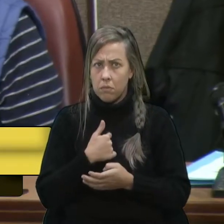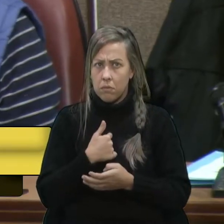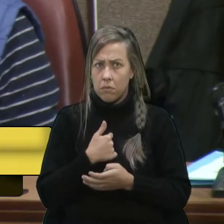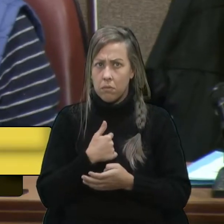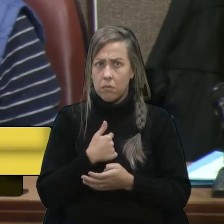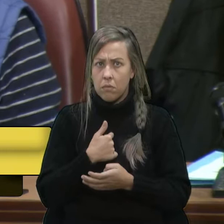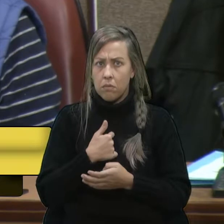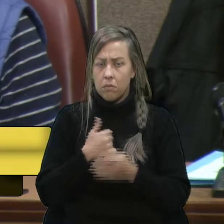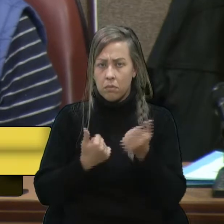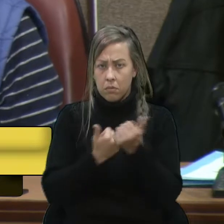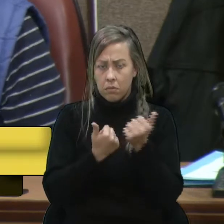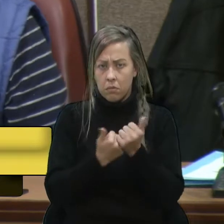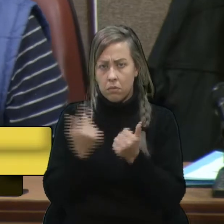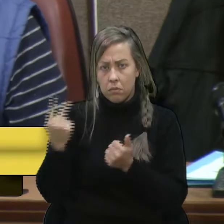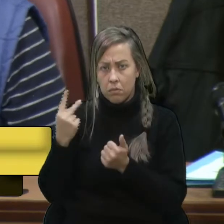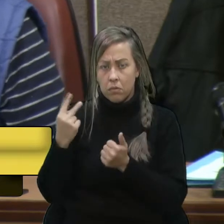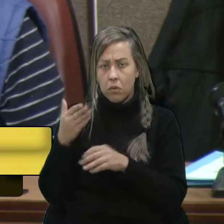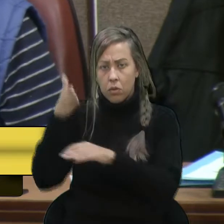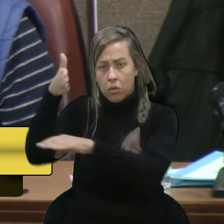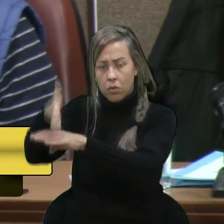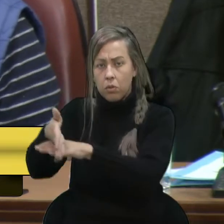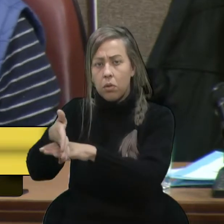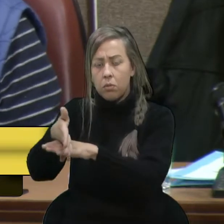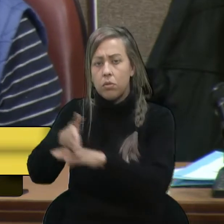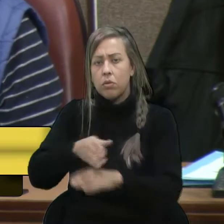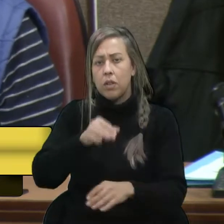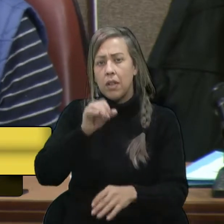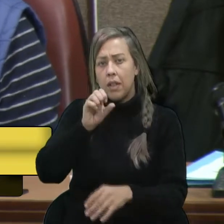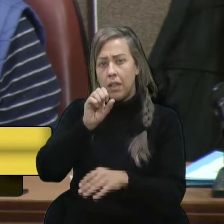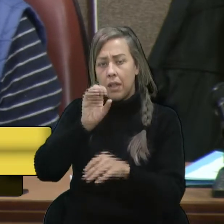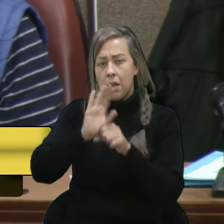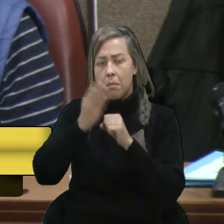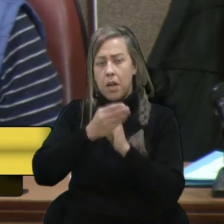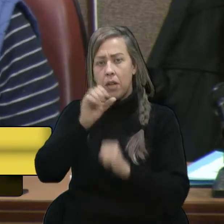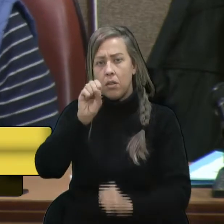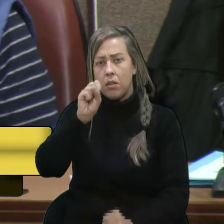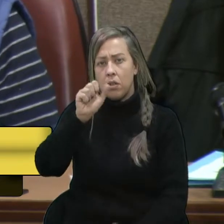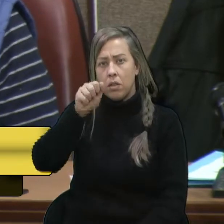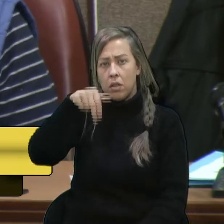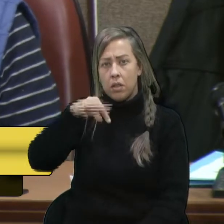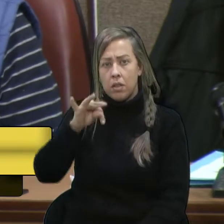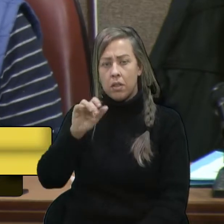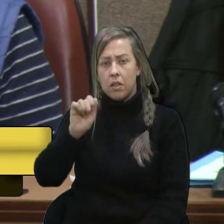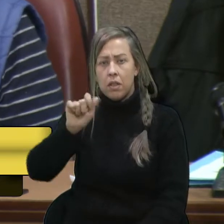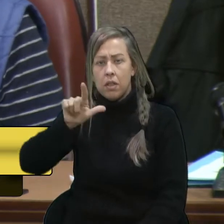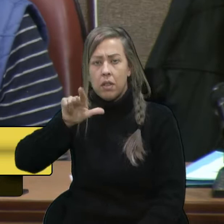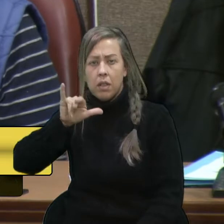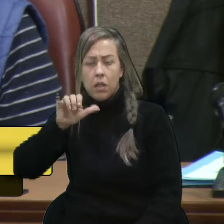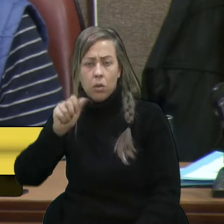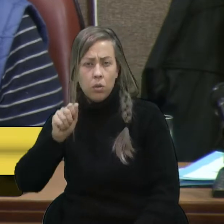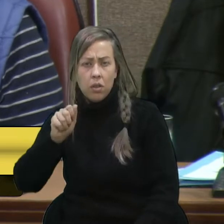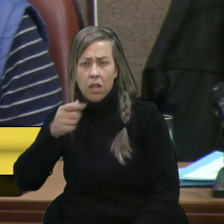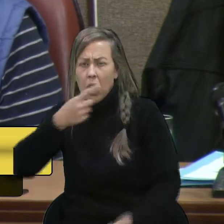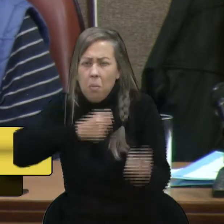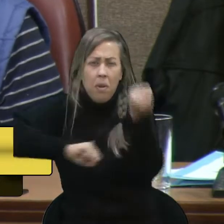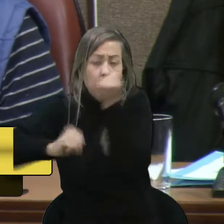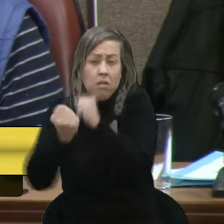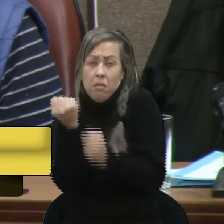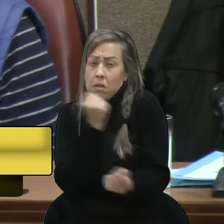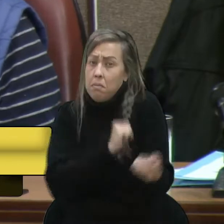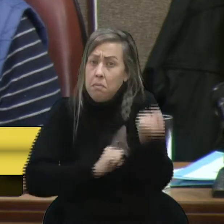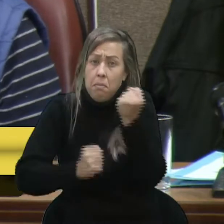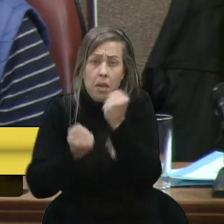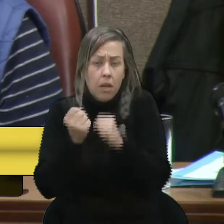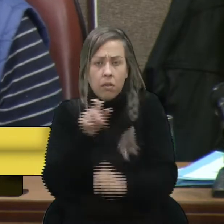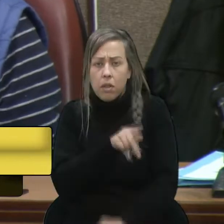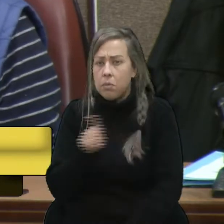meu assessor Arnaldo estivemos na Unidade Básica Santa Lúcia ontem pela manhã. O pânico, o desespero das